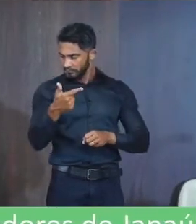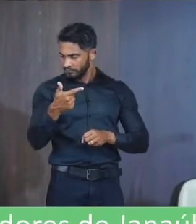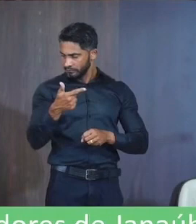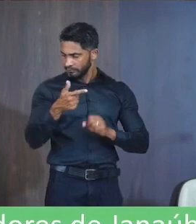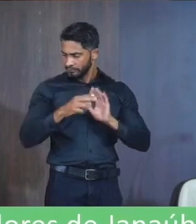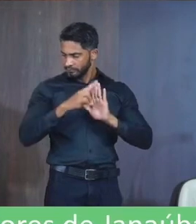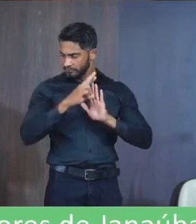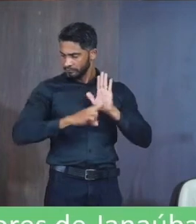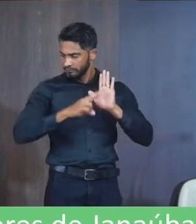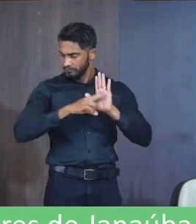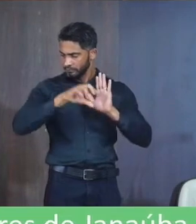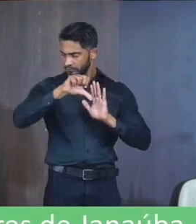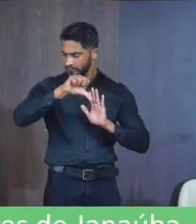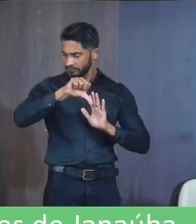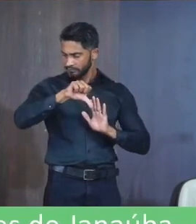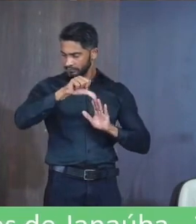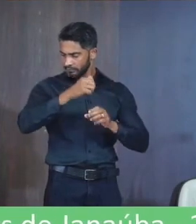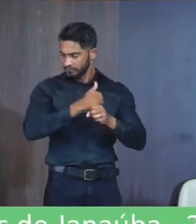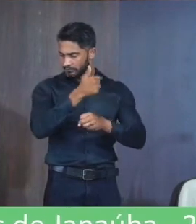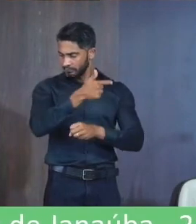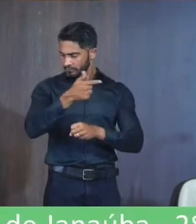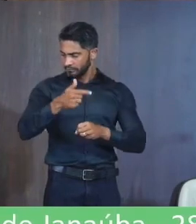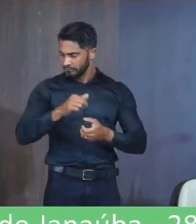Número 09 de 2022